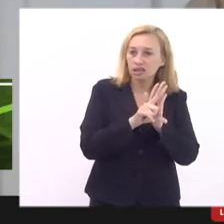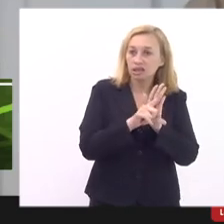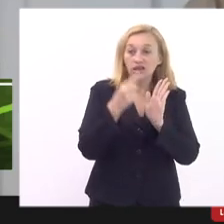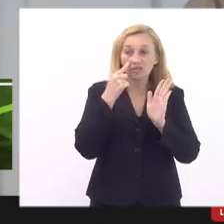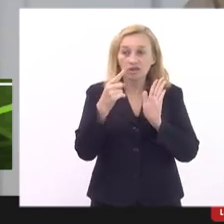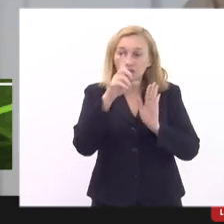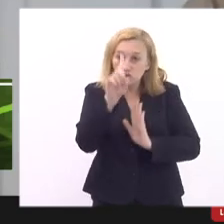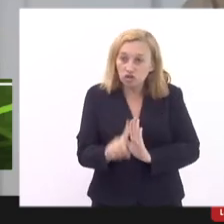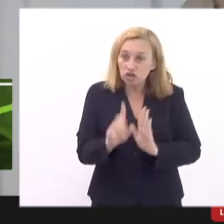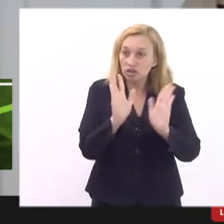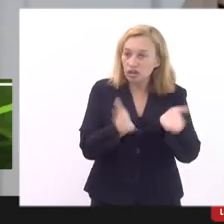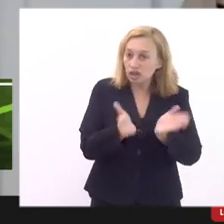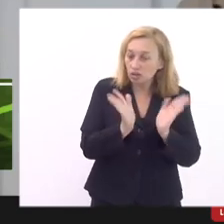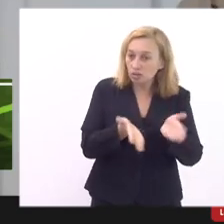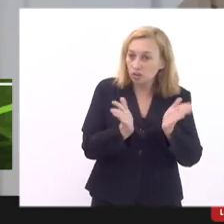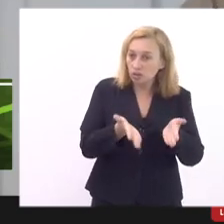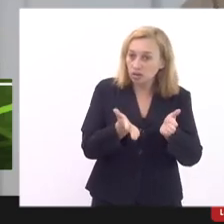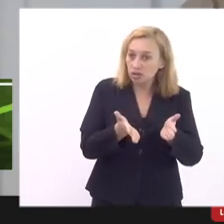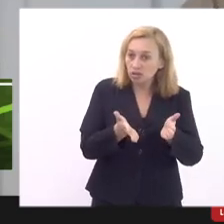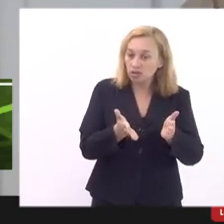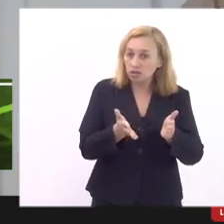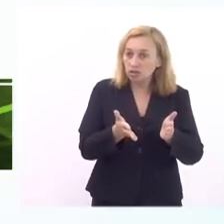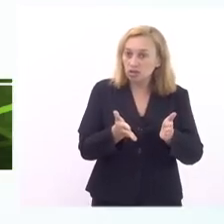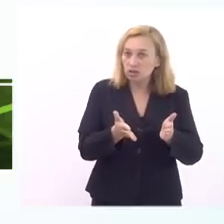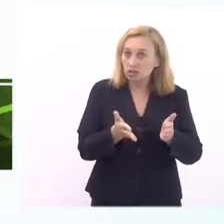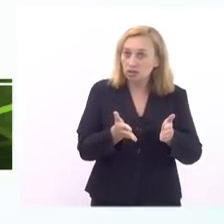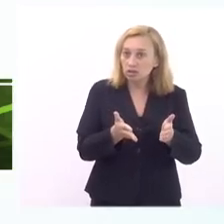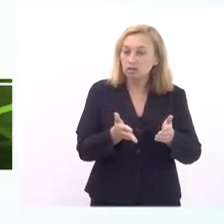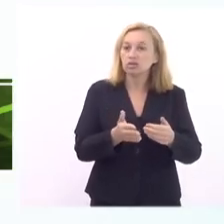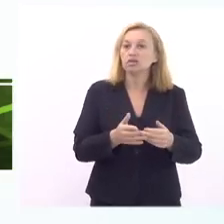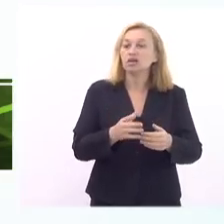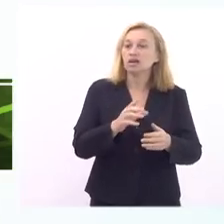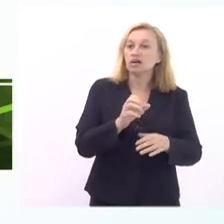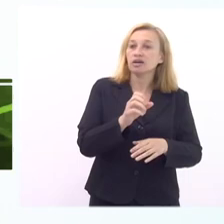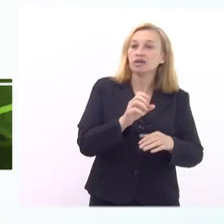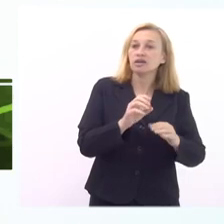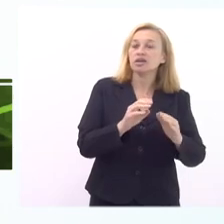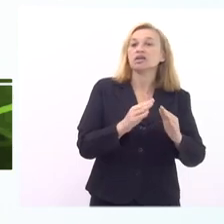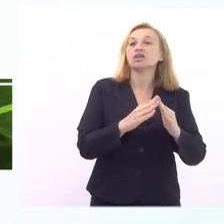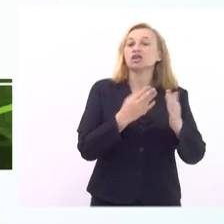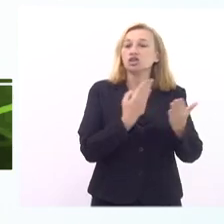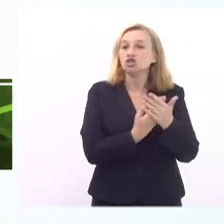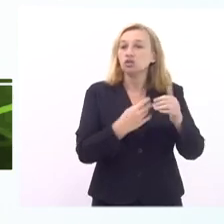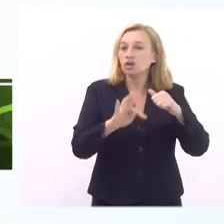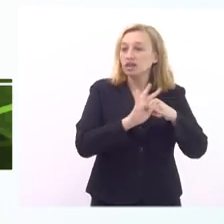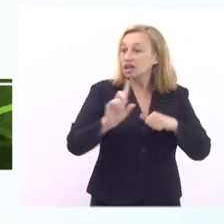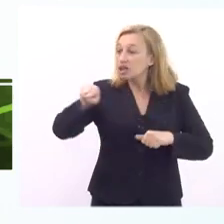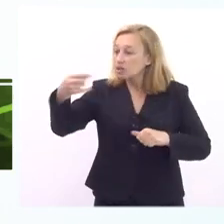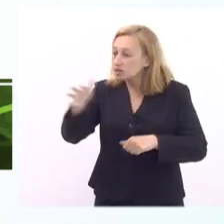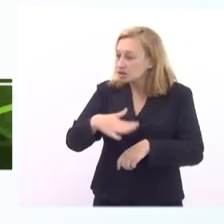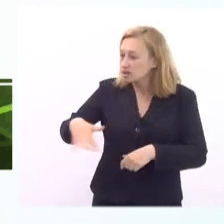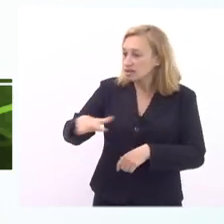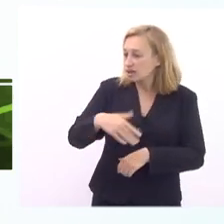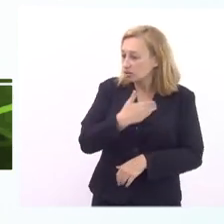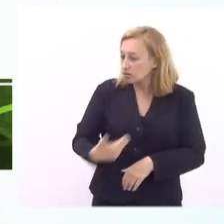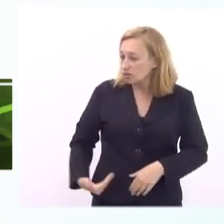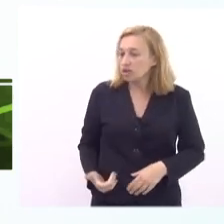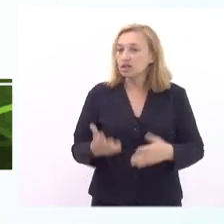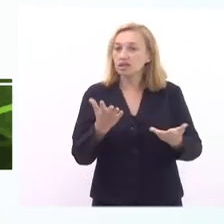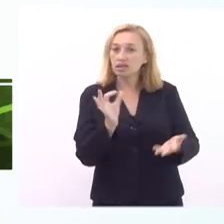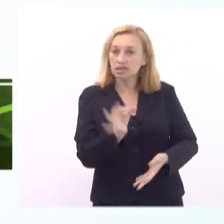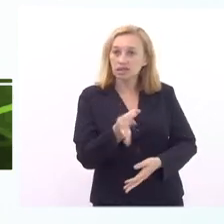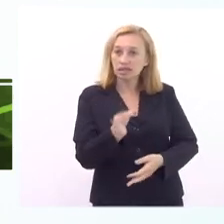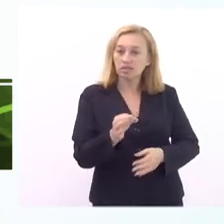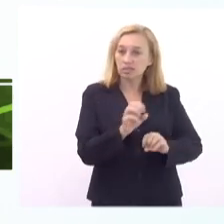esse direito agora tem que se estender aos subsequentes então vai estar a Faetec vão estar outros setores do governo mas como atualmente a Seduc